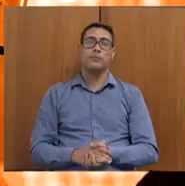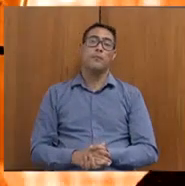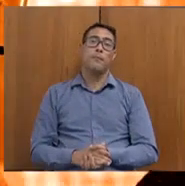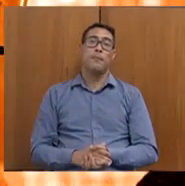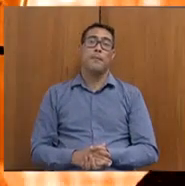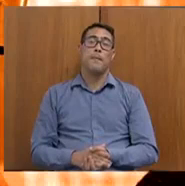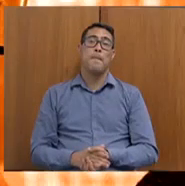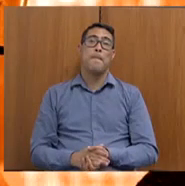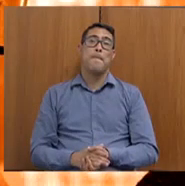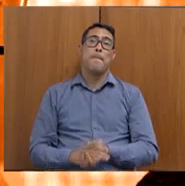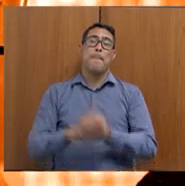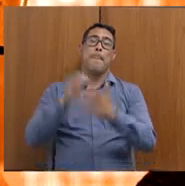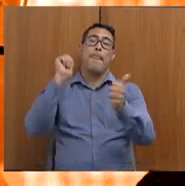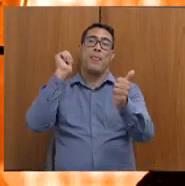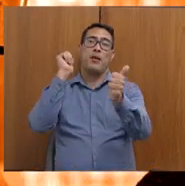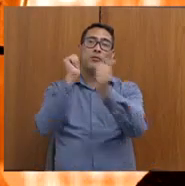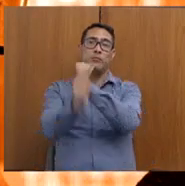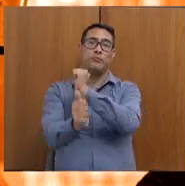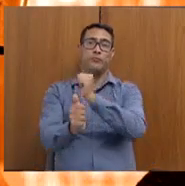Esportes.